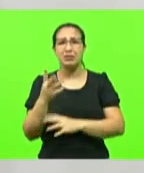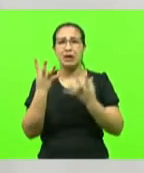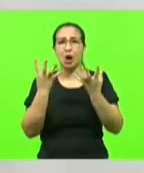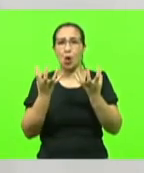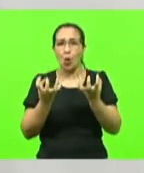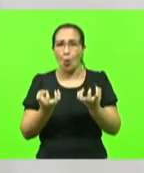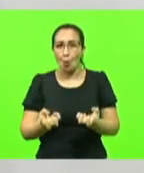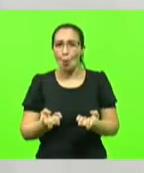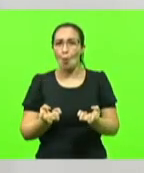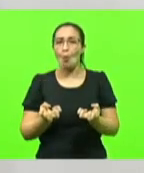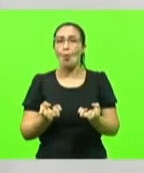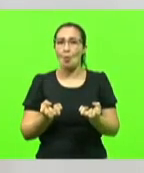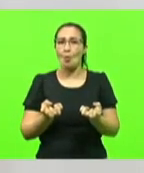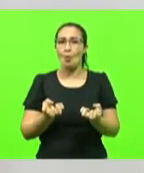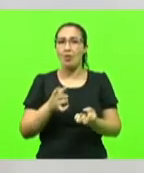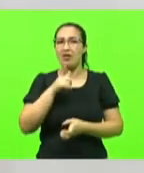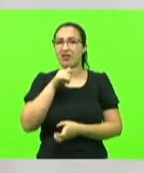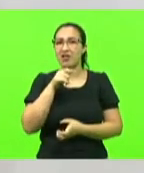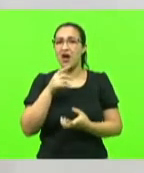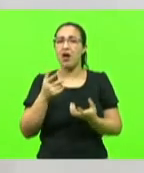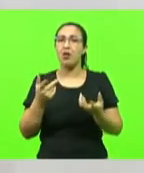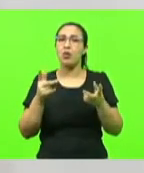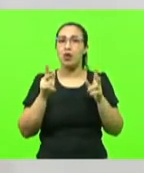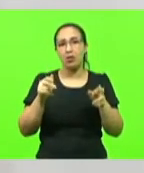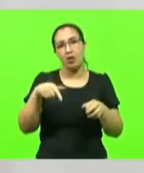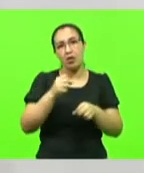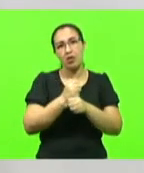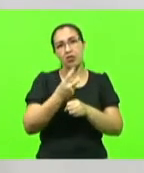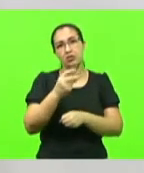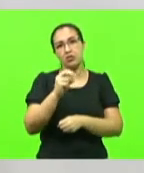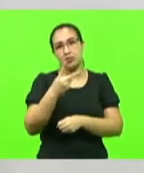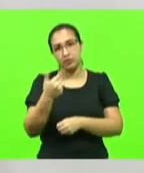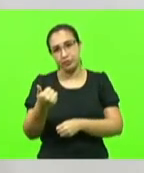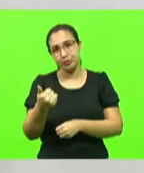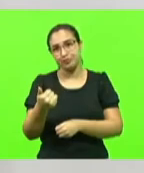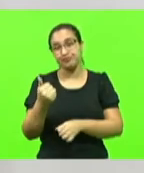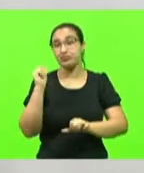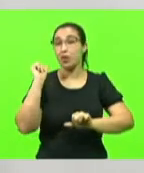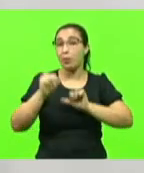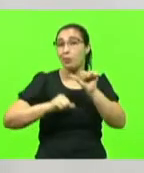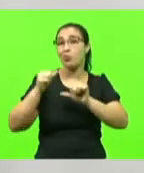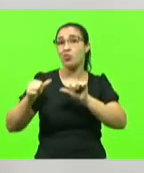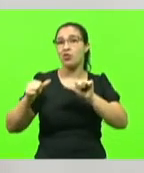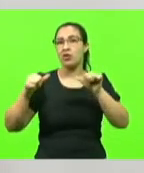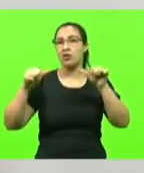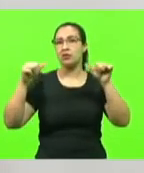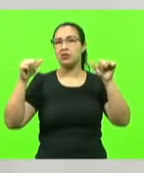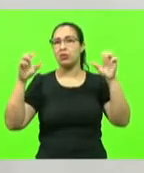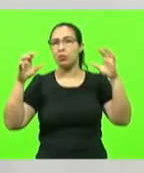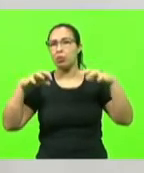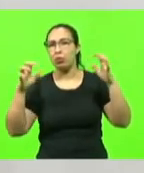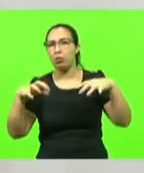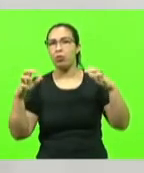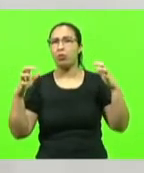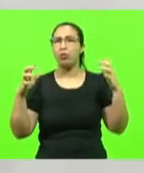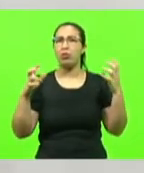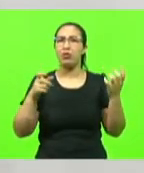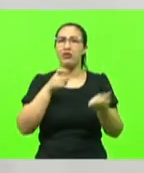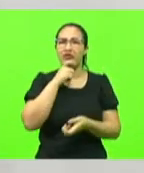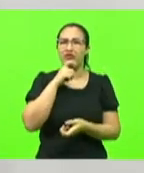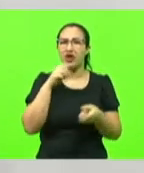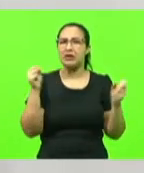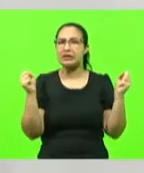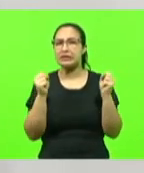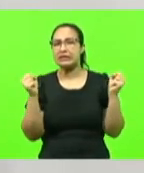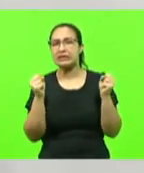e estiagem, como neste ano de 2021. Com as mudanças climáticas, esses eventos extremos, como o que estamos